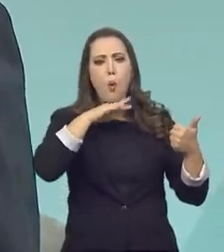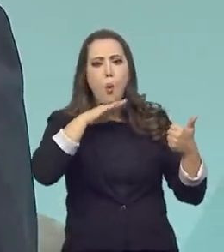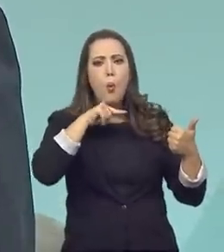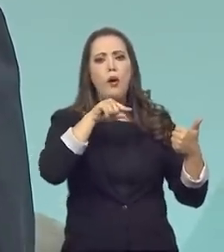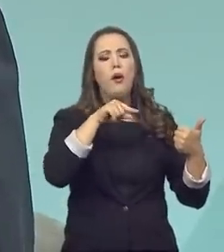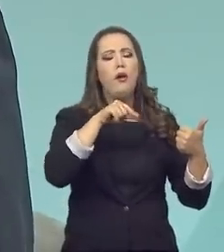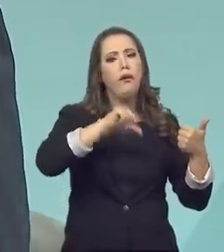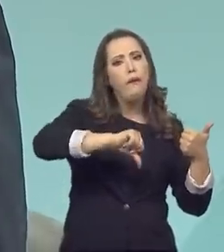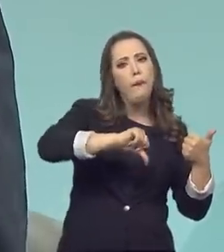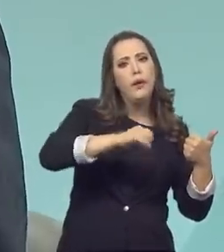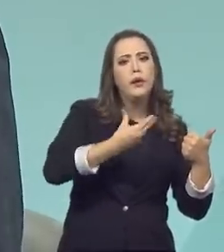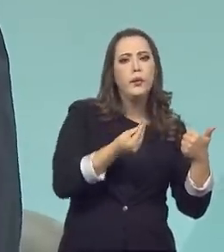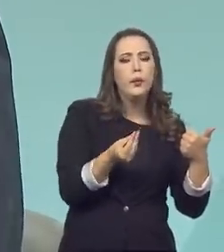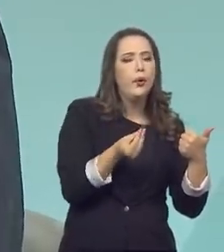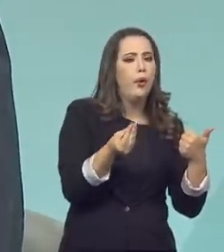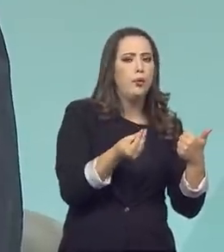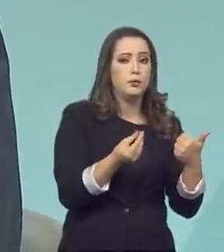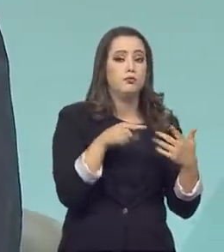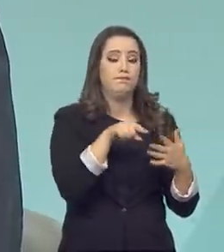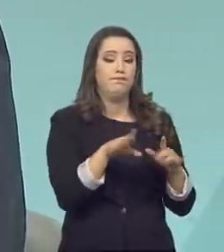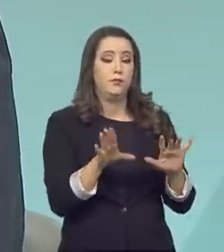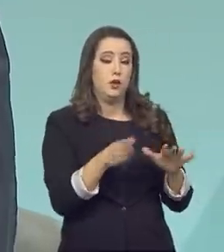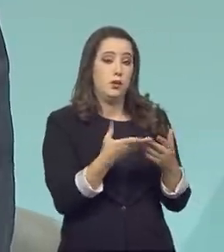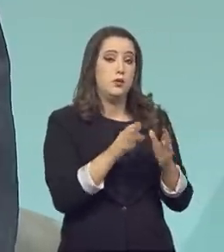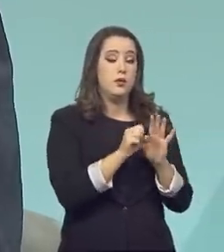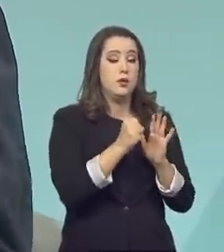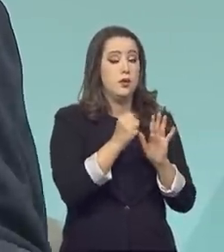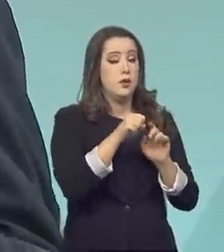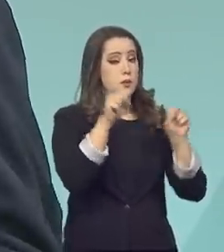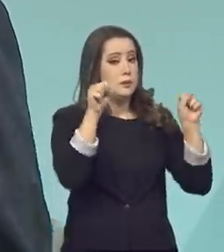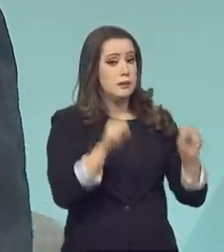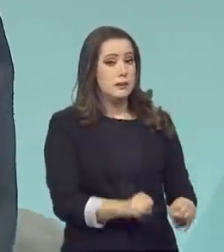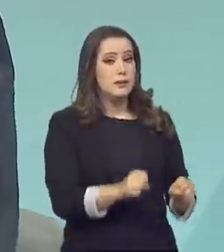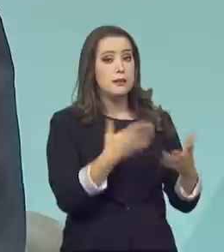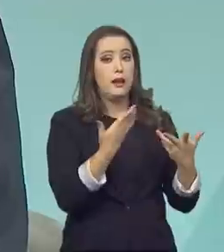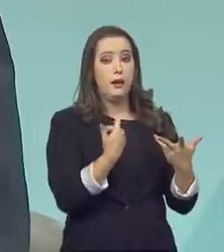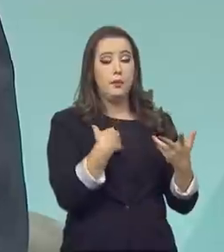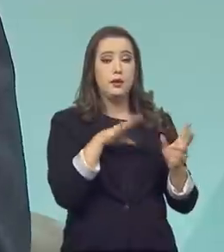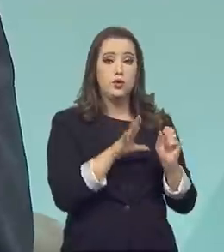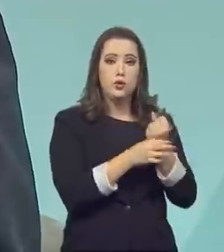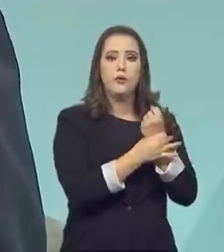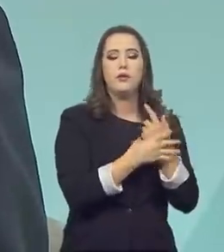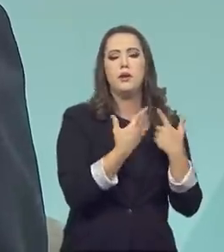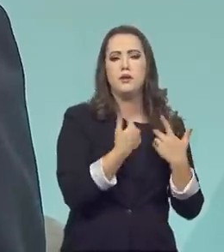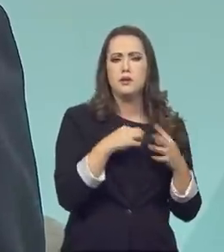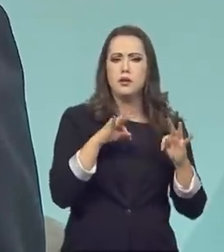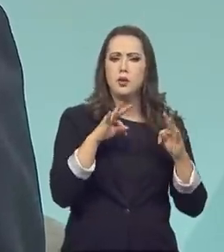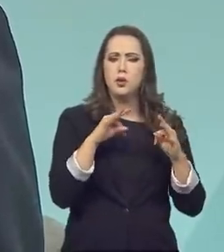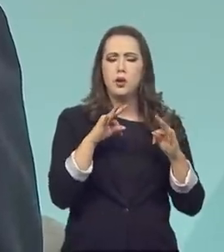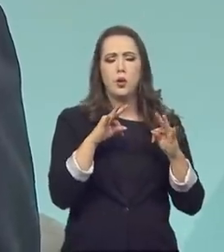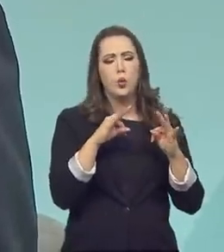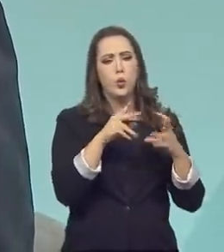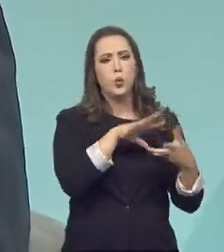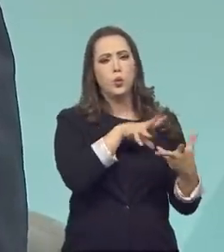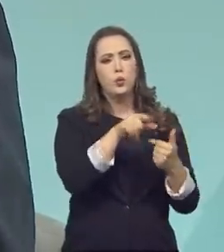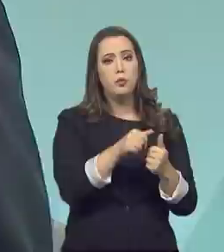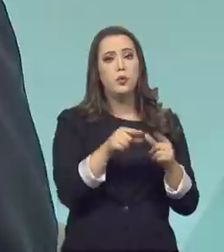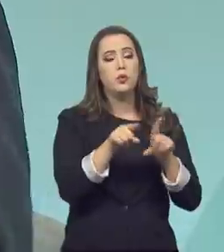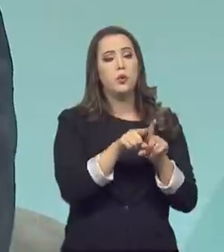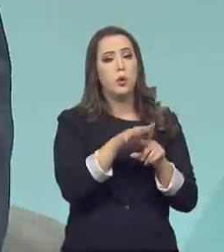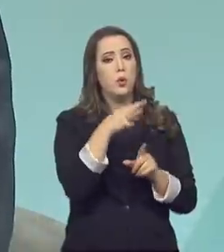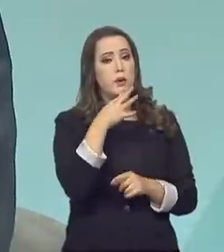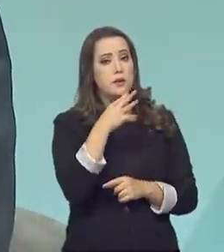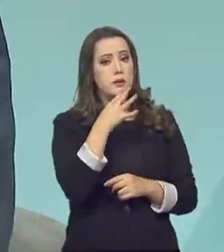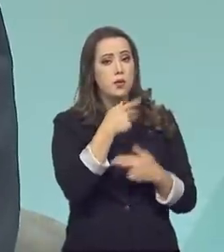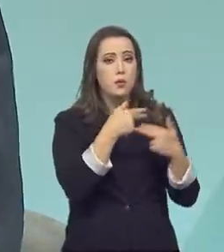vem nas normas técnicas e esse sistema de acreditação. Então, no mundo todo, esse conjunto de ferramentas é chamado infraestrutura da qualidade. E é esse